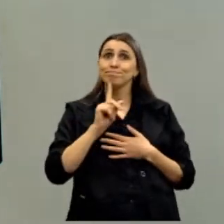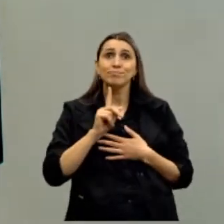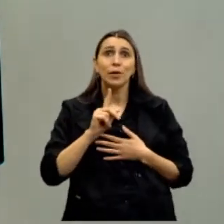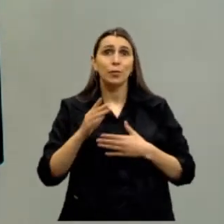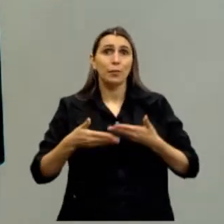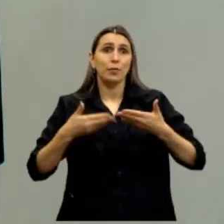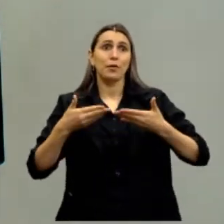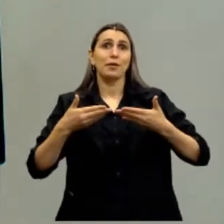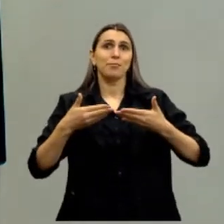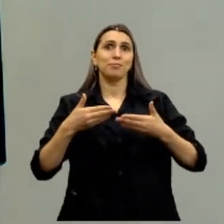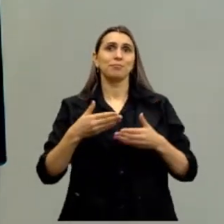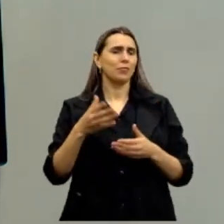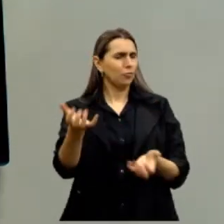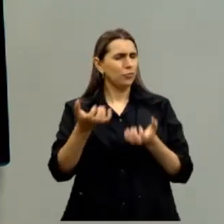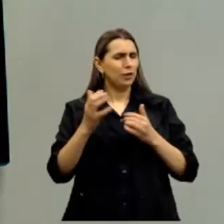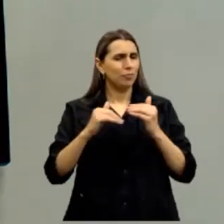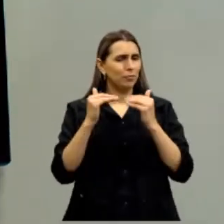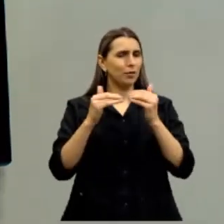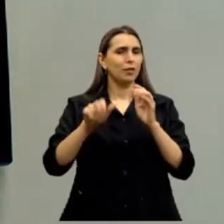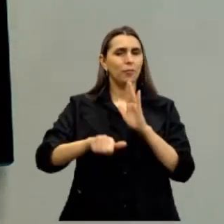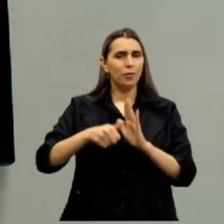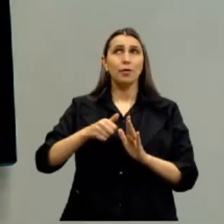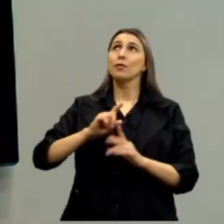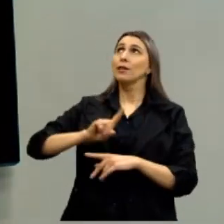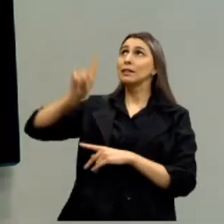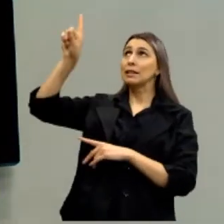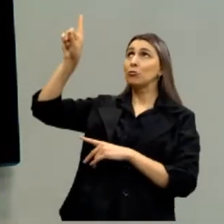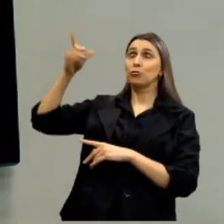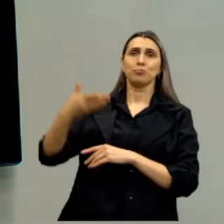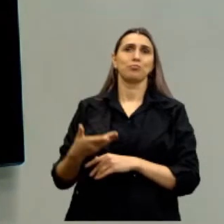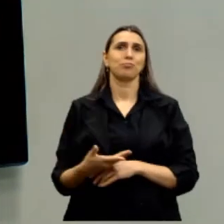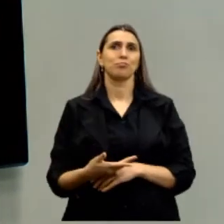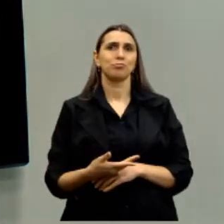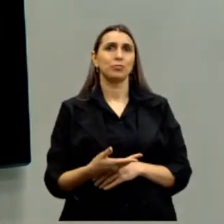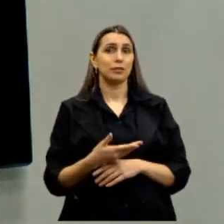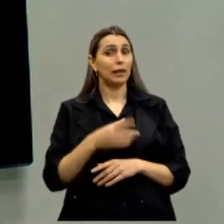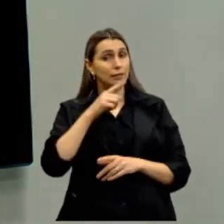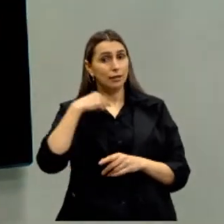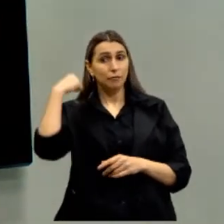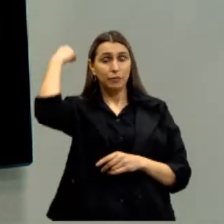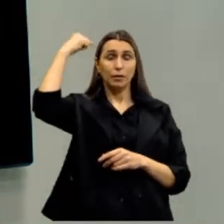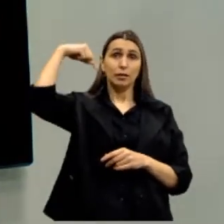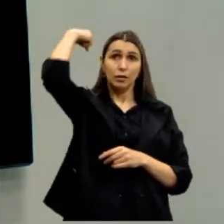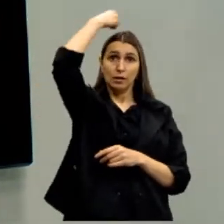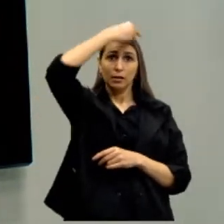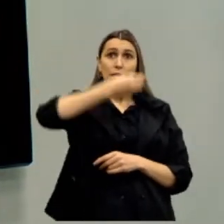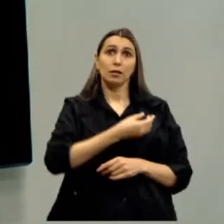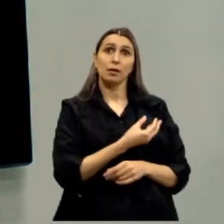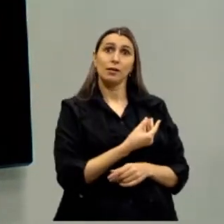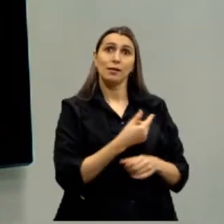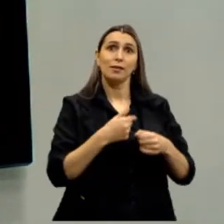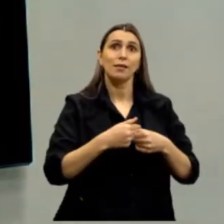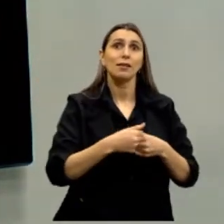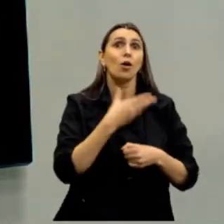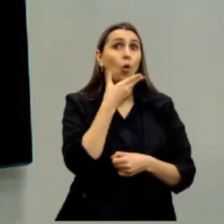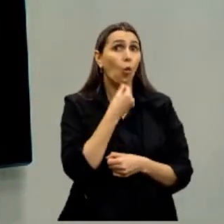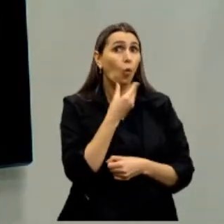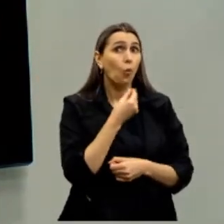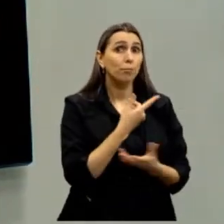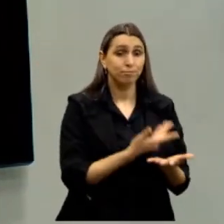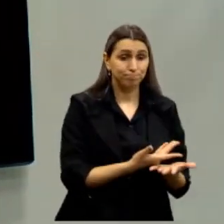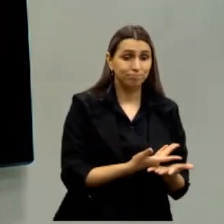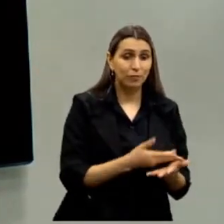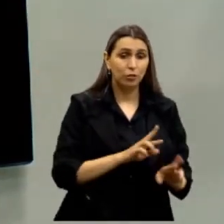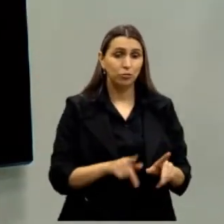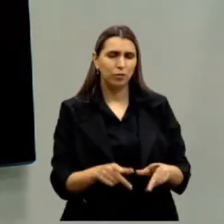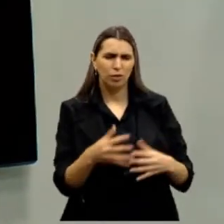promover, eu não quero me promover, eu quero promover a Deus, na visão de Santo Agostinho. Enquanto que na Cidade dos Homens, a